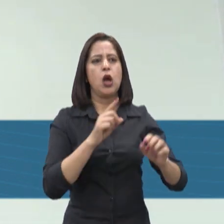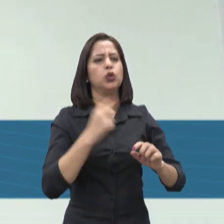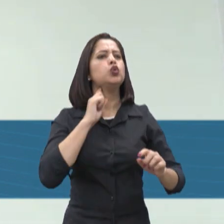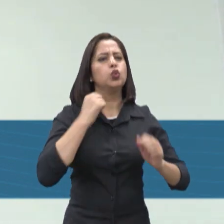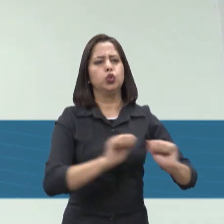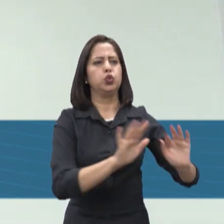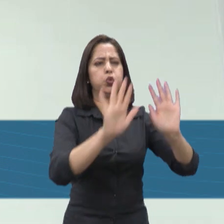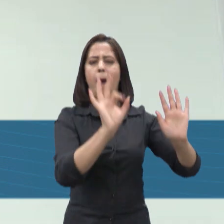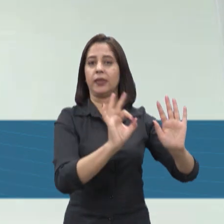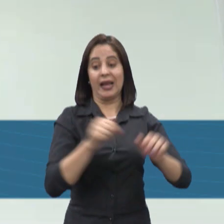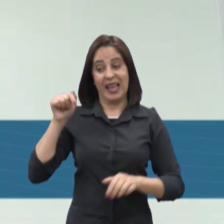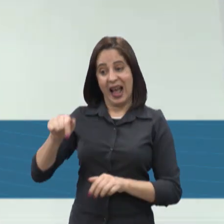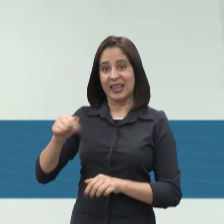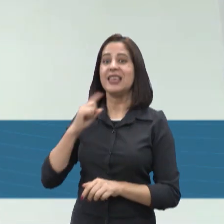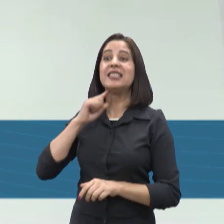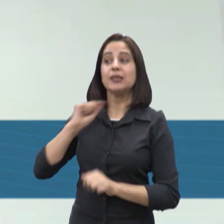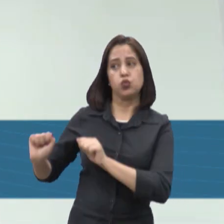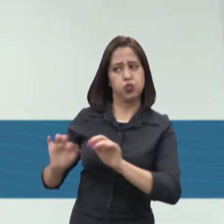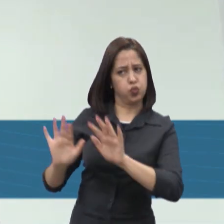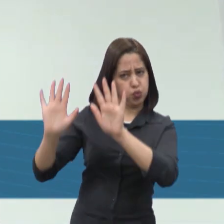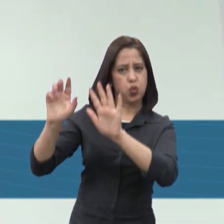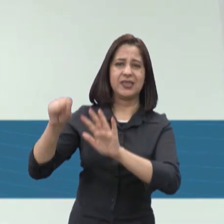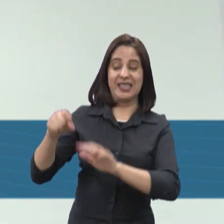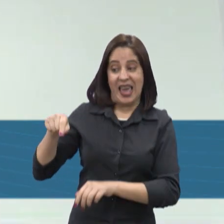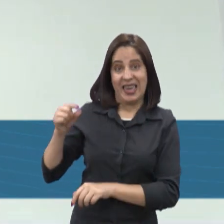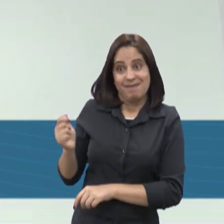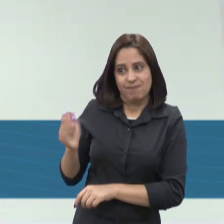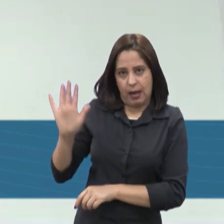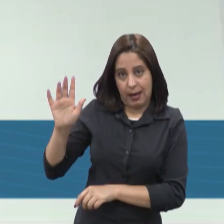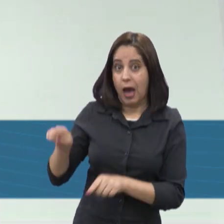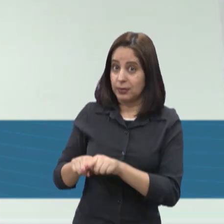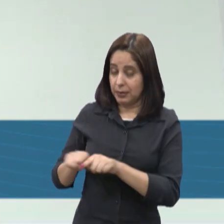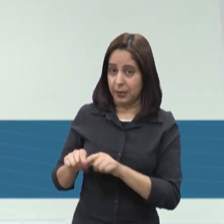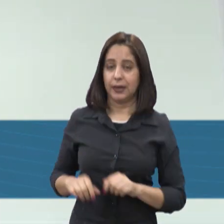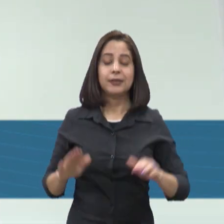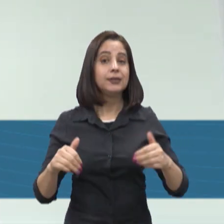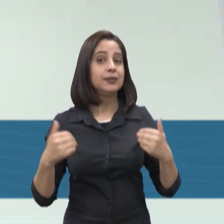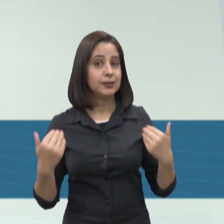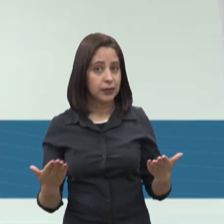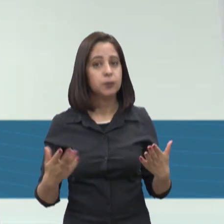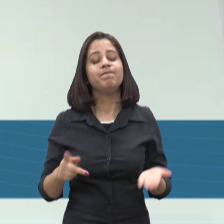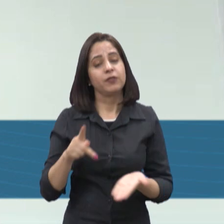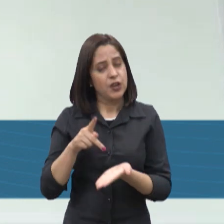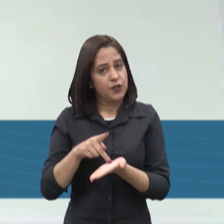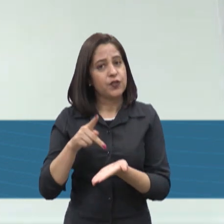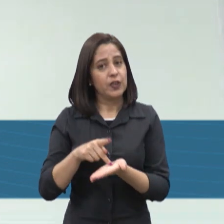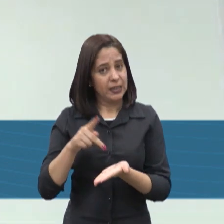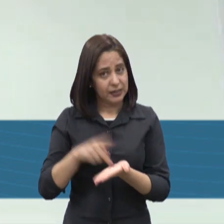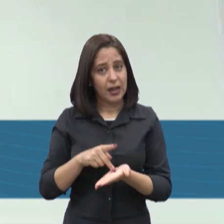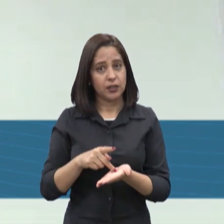mais caro também. Está certo? Então, o que acontece? Então, a gente usa, realmente, as